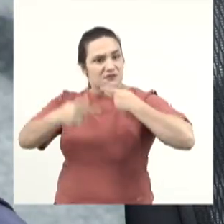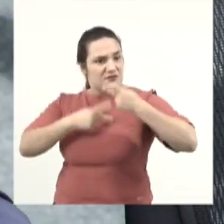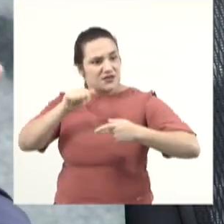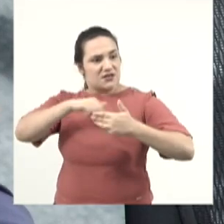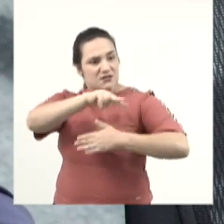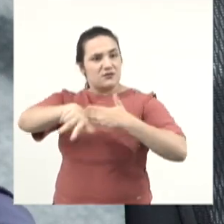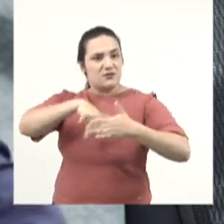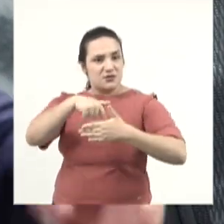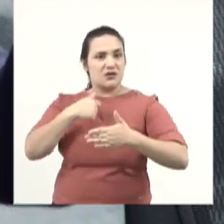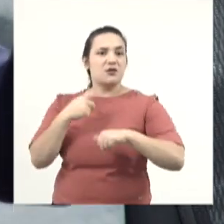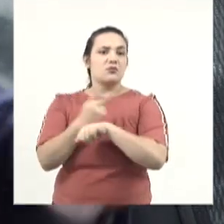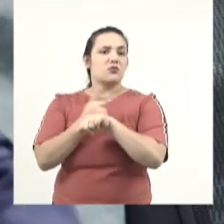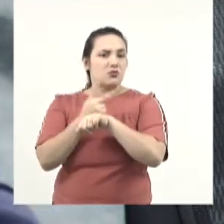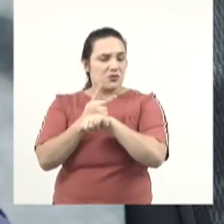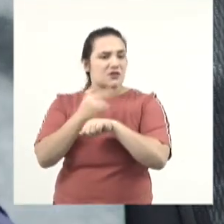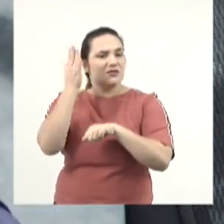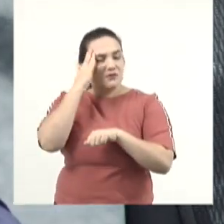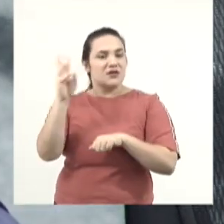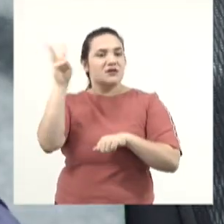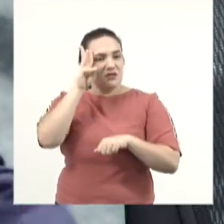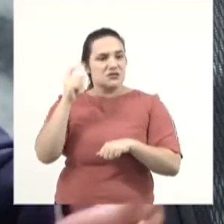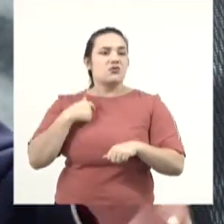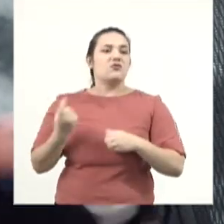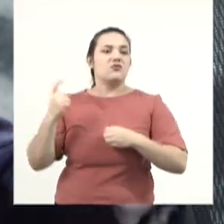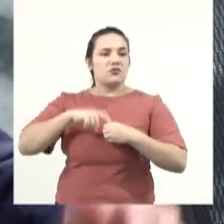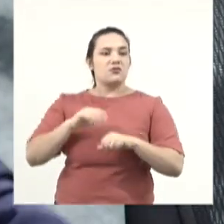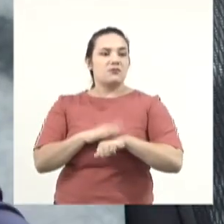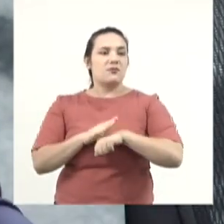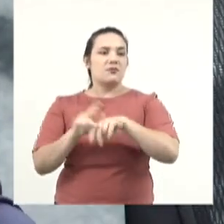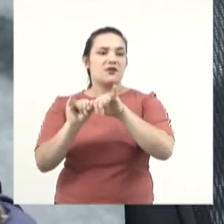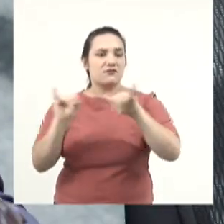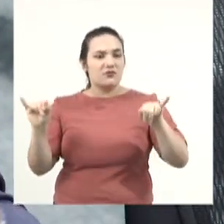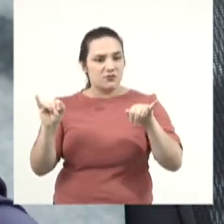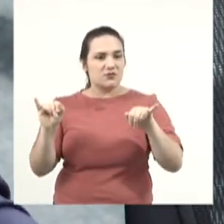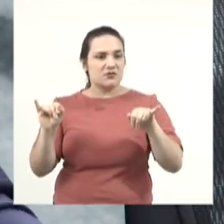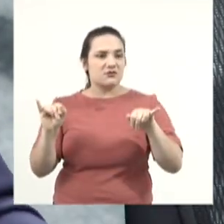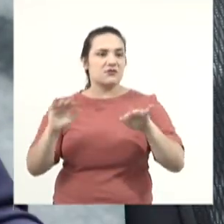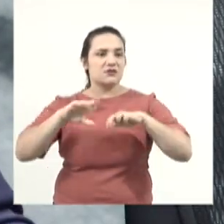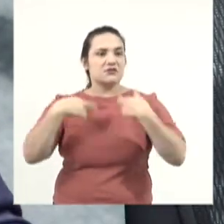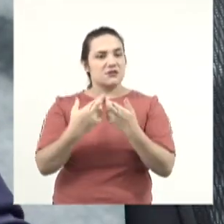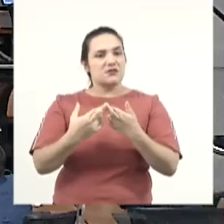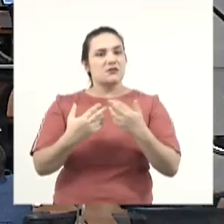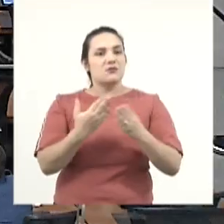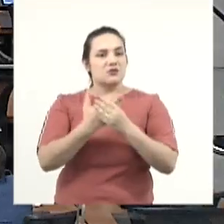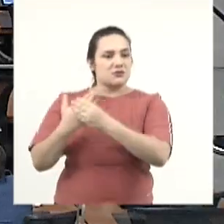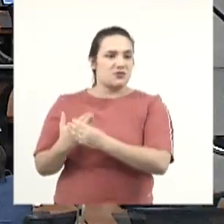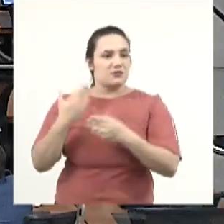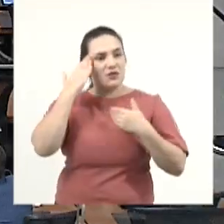nessa tribuna. Vou procurar saber e terça-feira a gente volta com informações na próxima sessão sobre esse processo. Obrigado, senhor presidente.